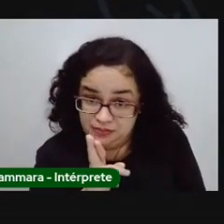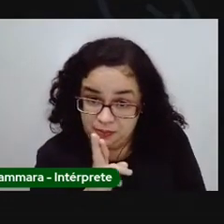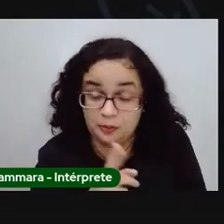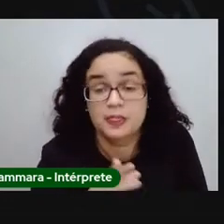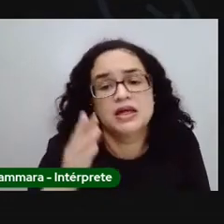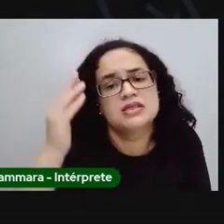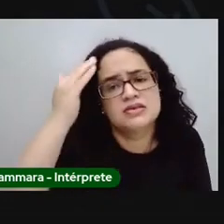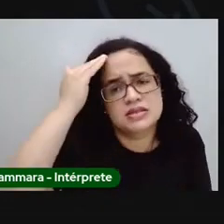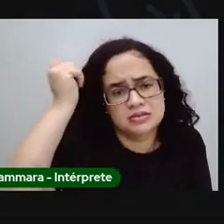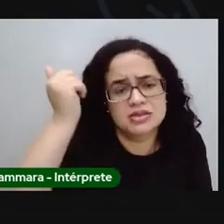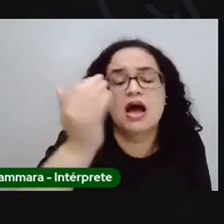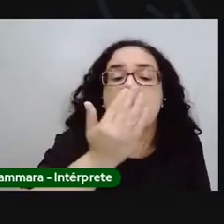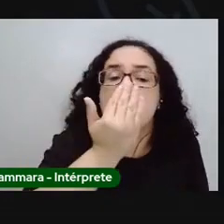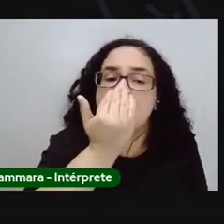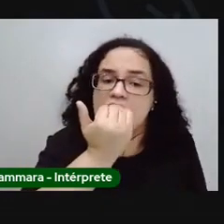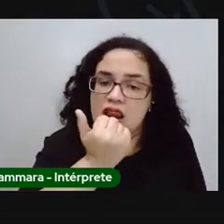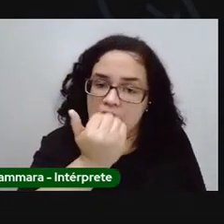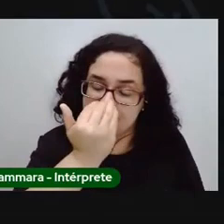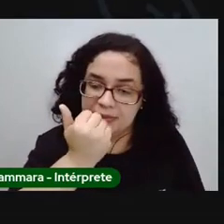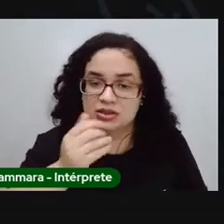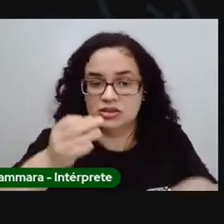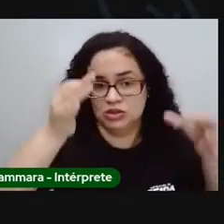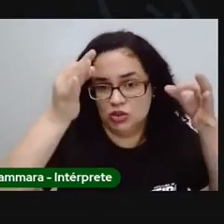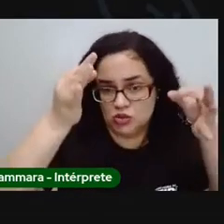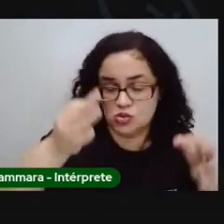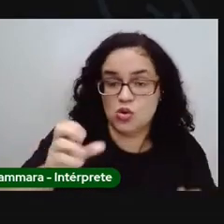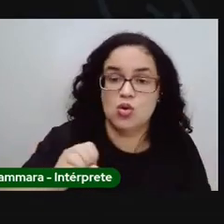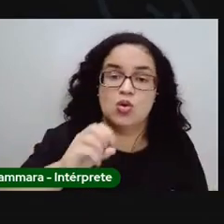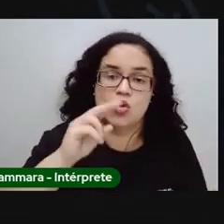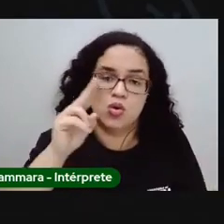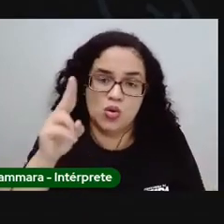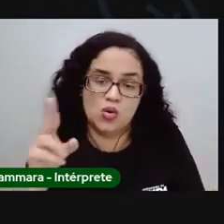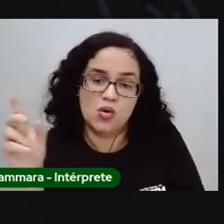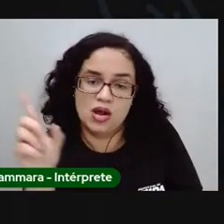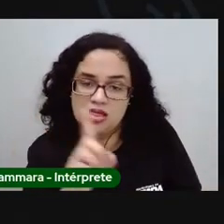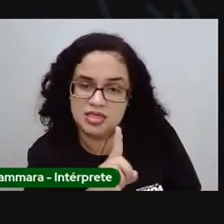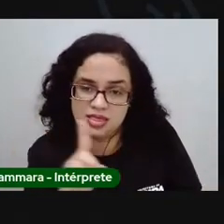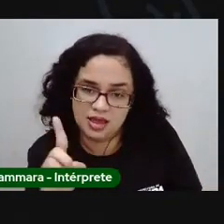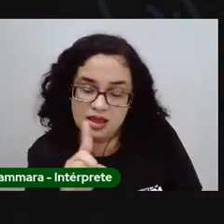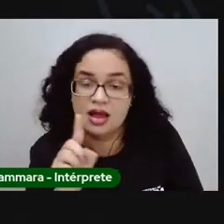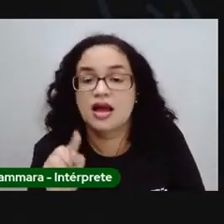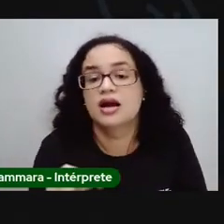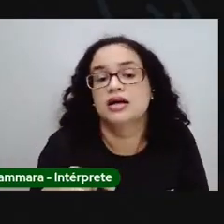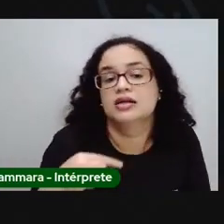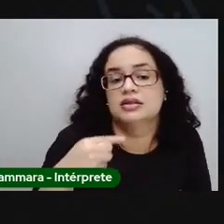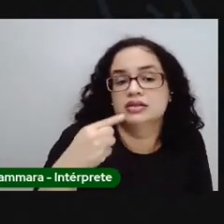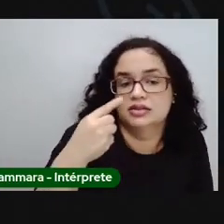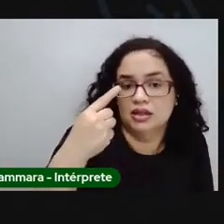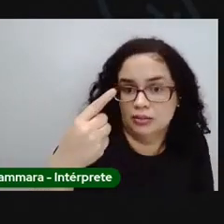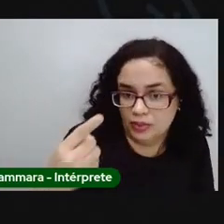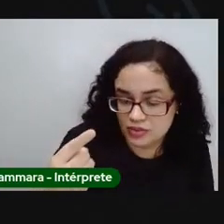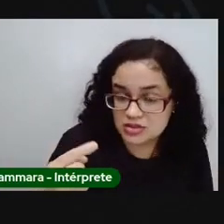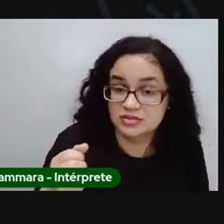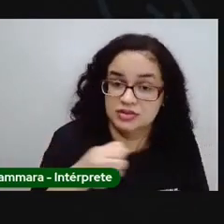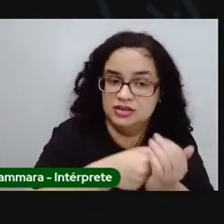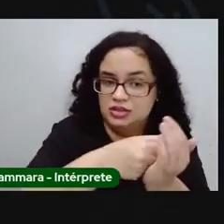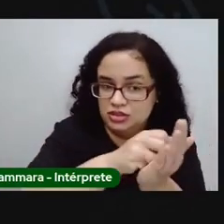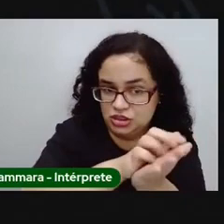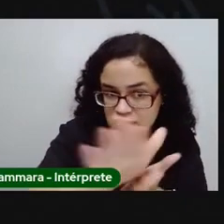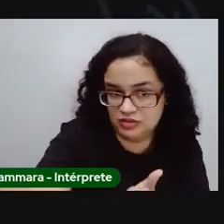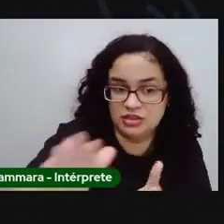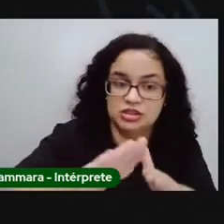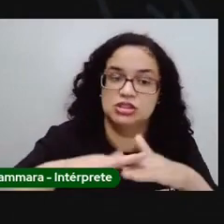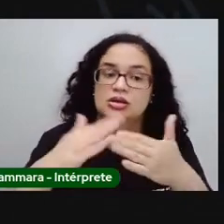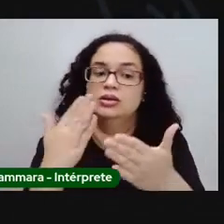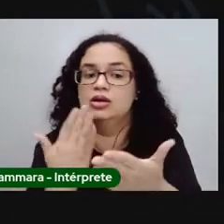estão se alimentando de maneira adequada ou não. Depois, dá a devolutiva para a escola dessa atividade para a gente saber como está a